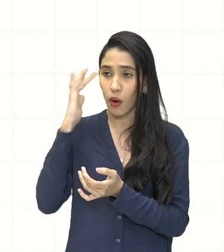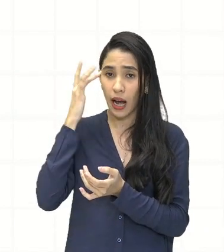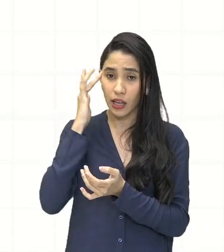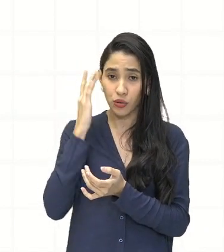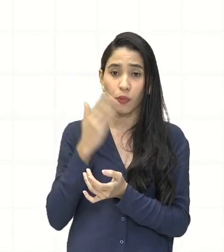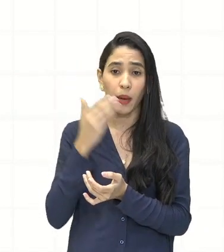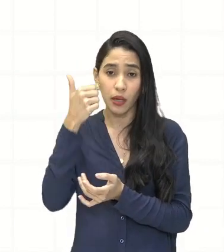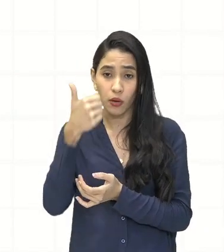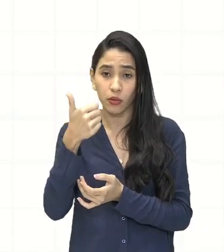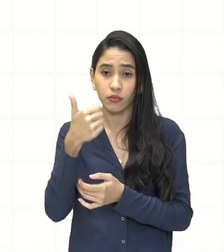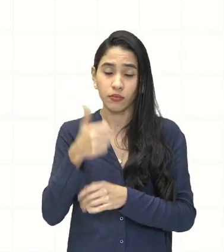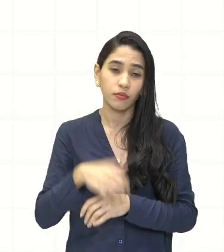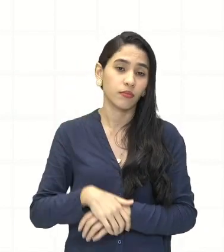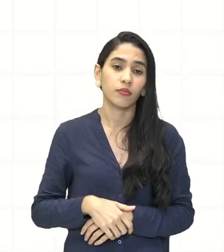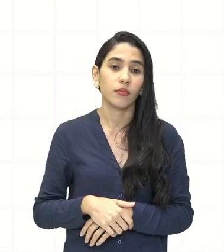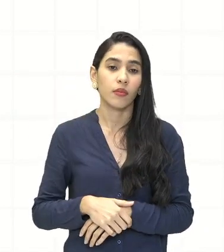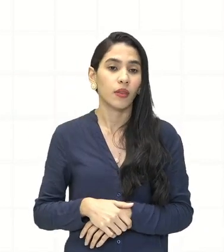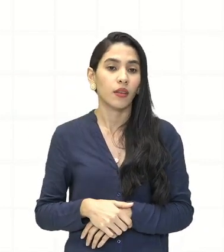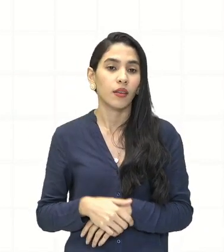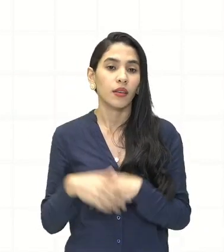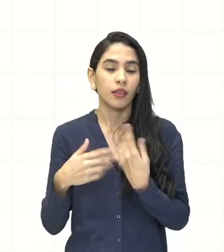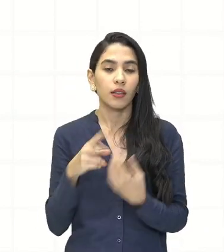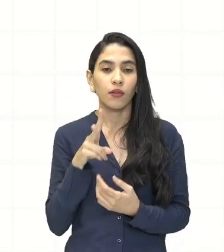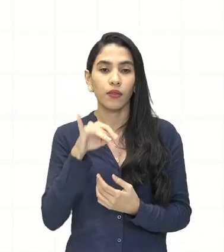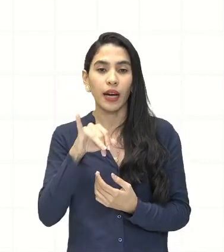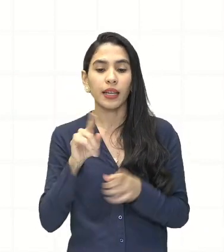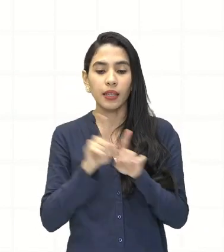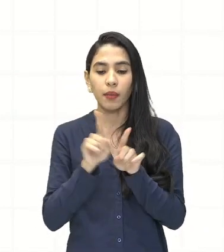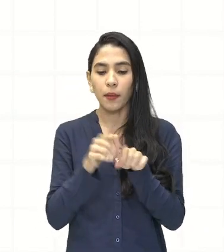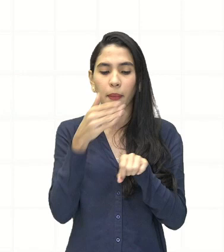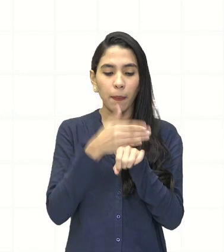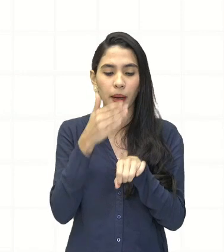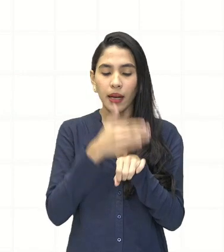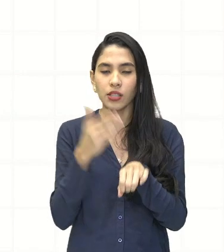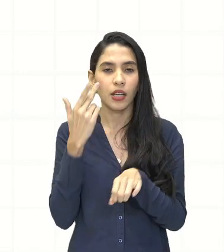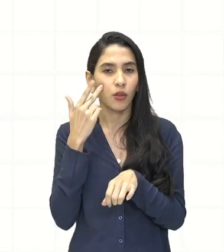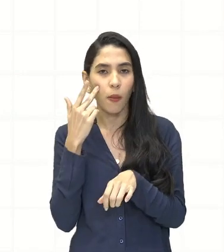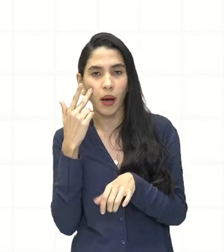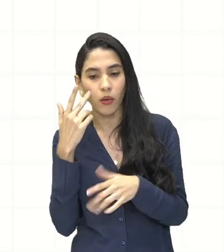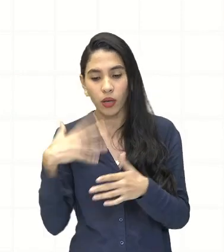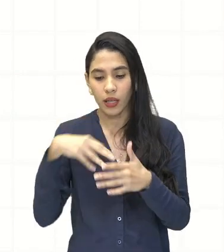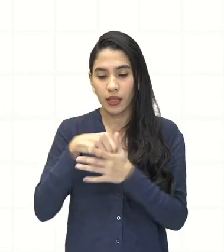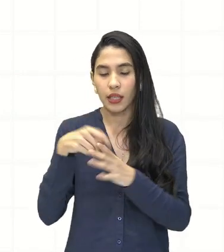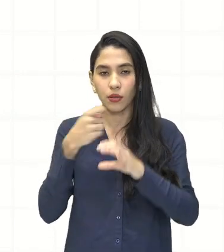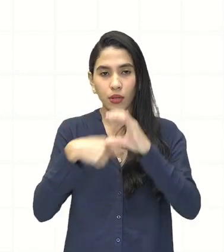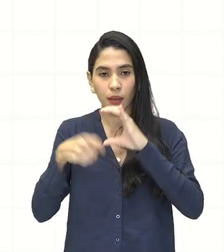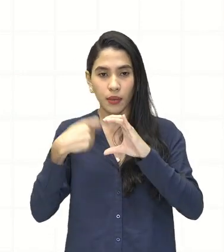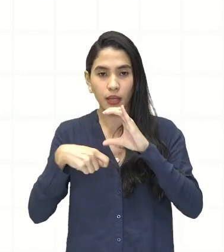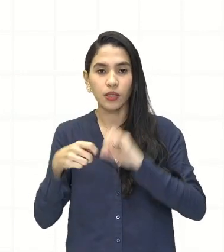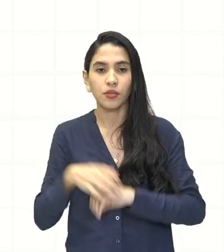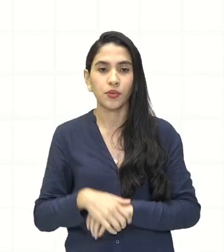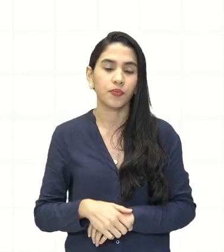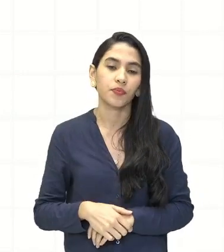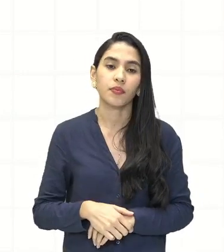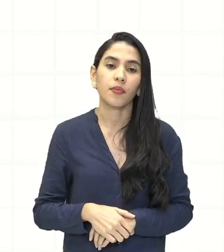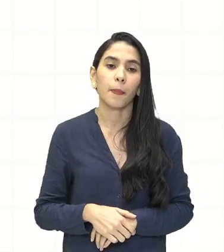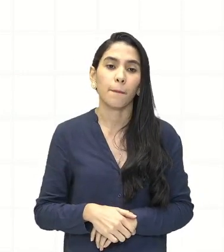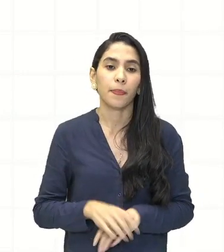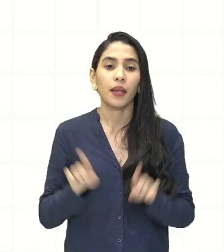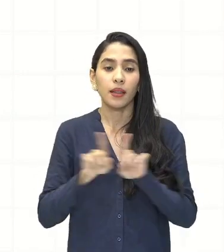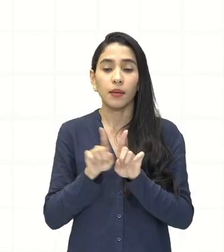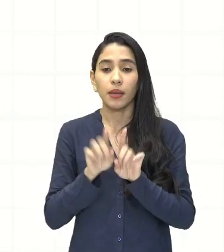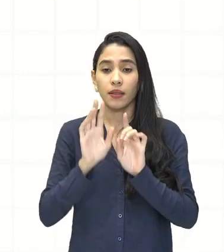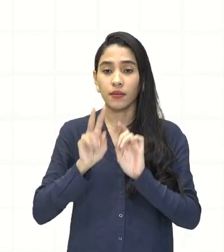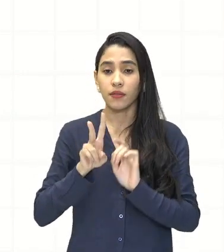vendido. E isso vai ser uma prática comum dentro do capitalismo. Isso também vai